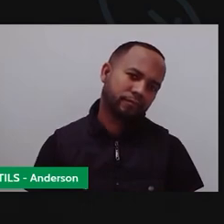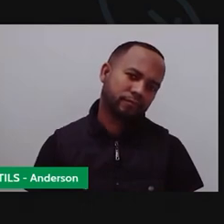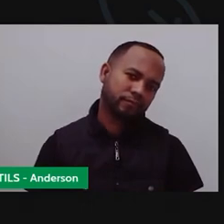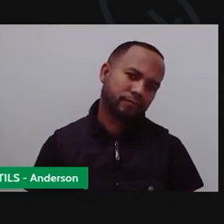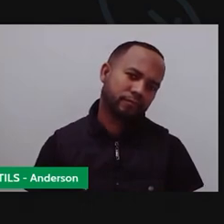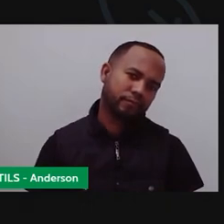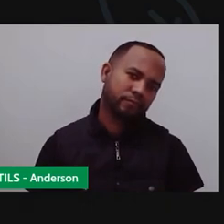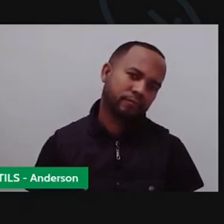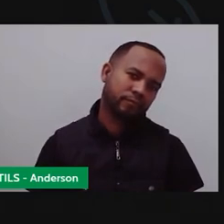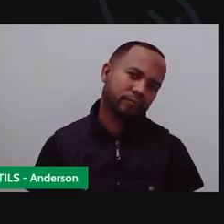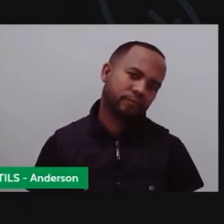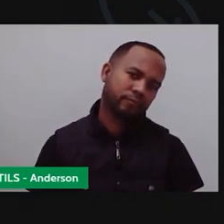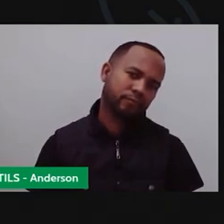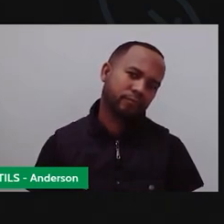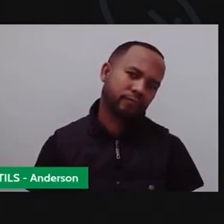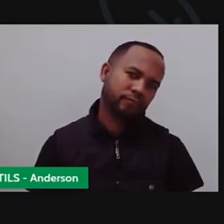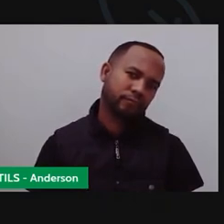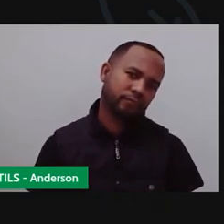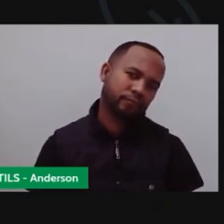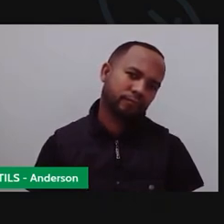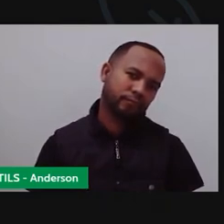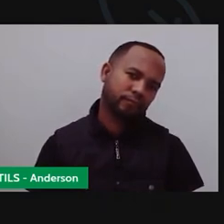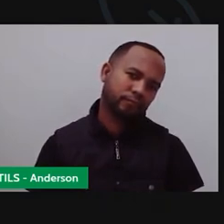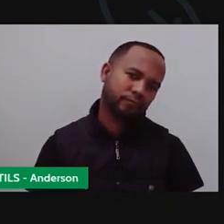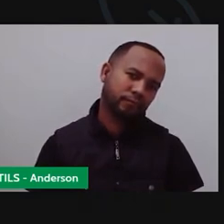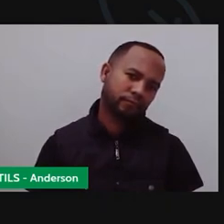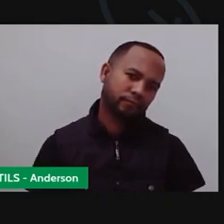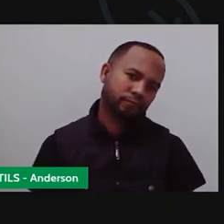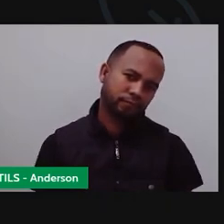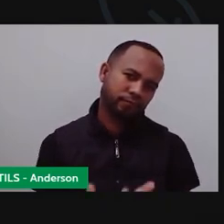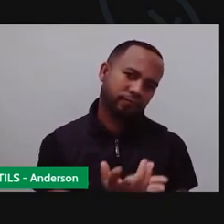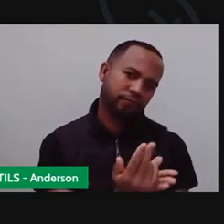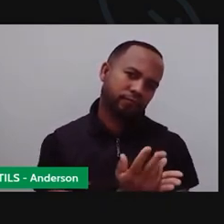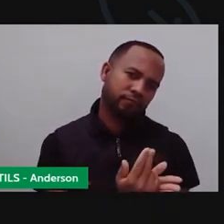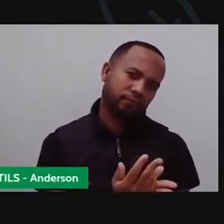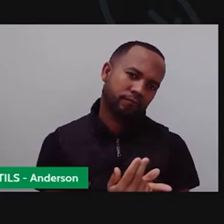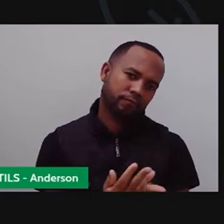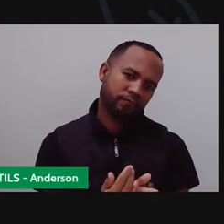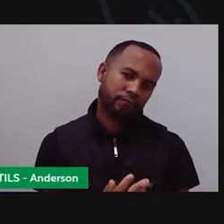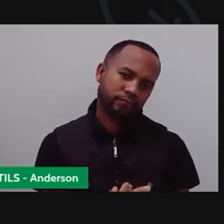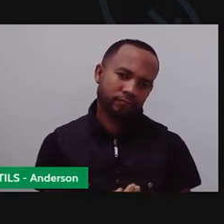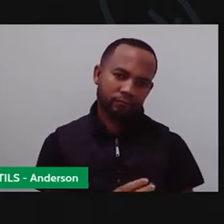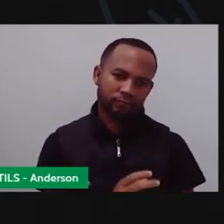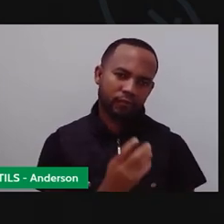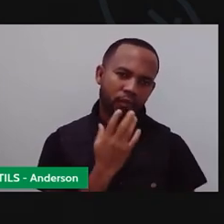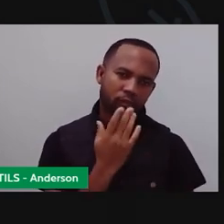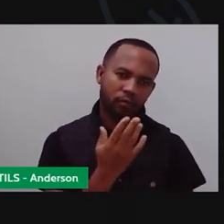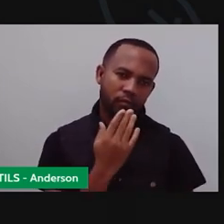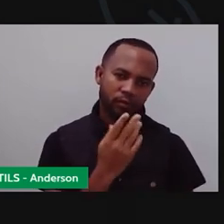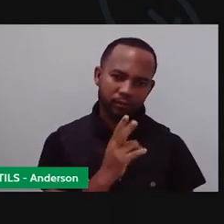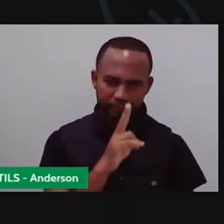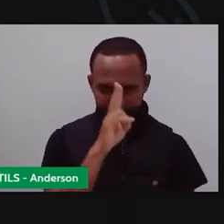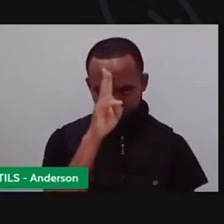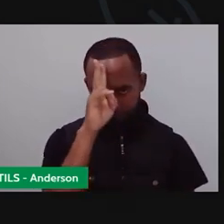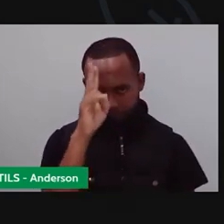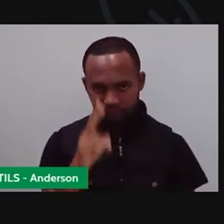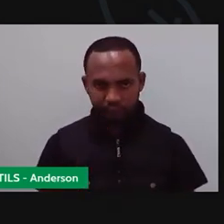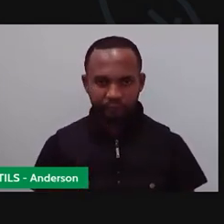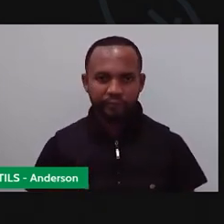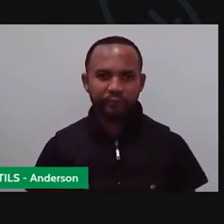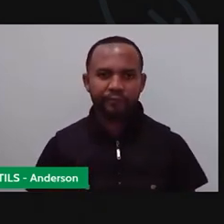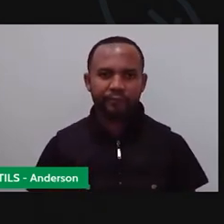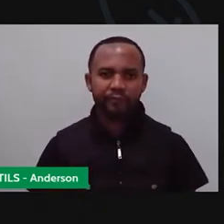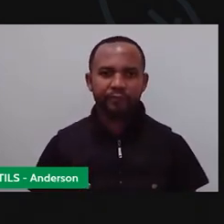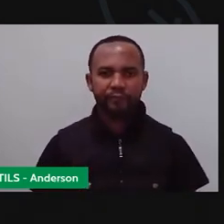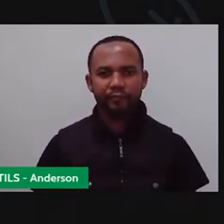A gente sabe o quê? Que os traços de Romero Brito, eles são bem escuros, né? Isso aqui ficou bem escuro? Não, a já pega outro lá para poder